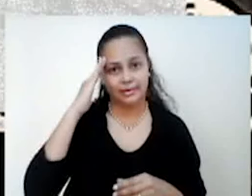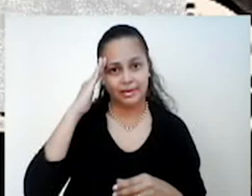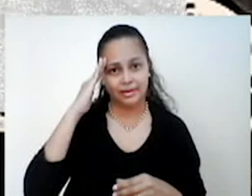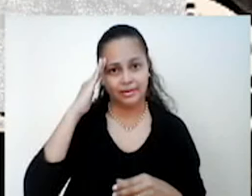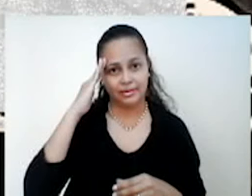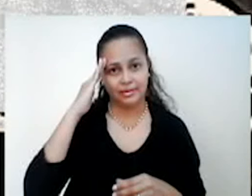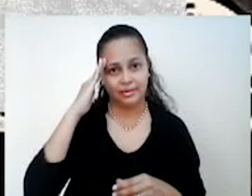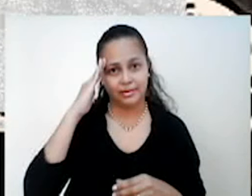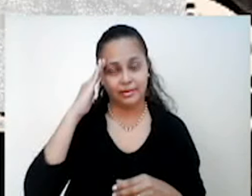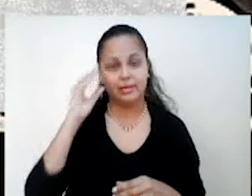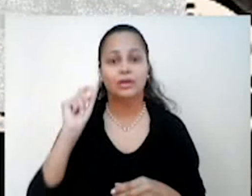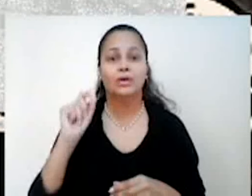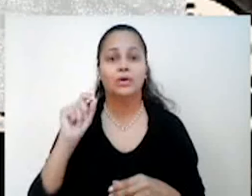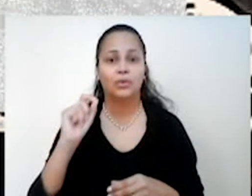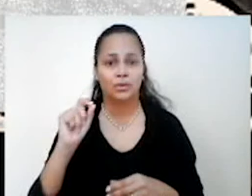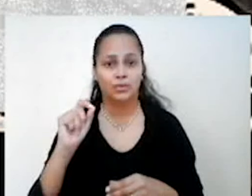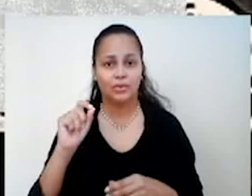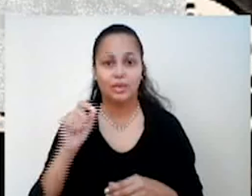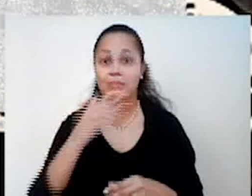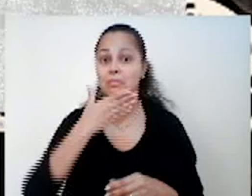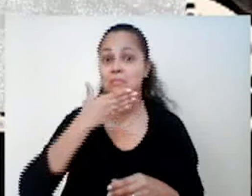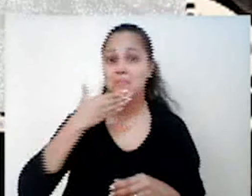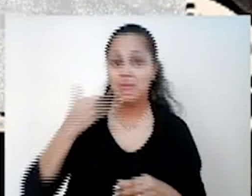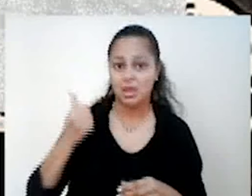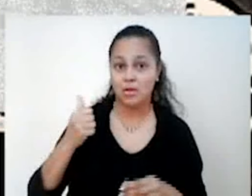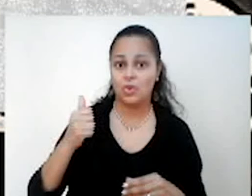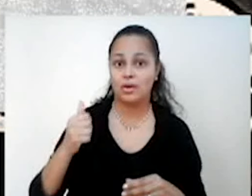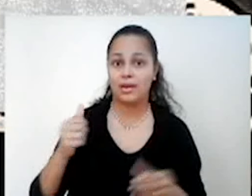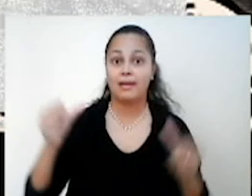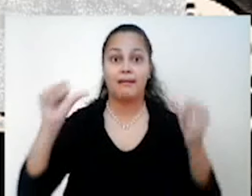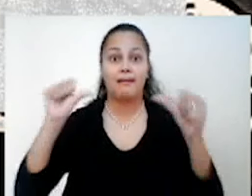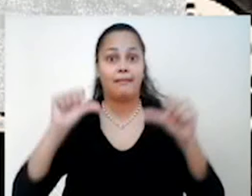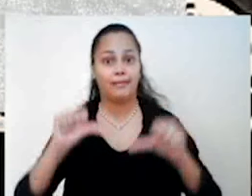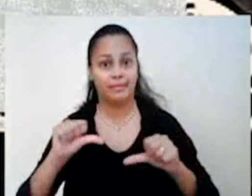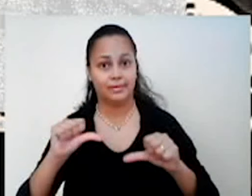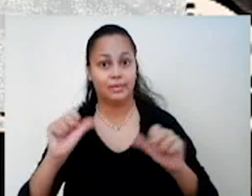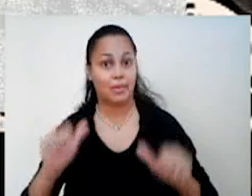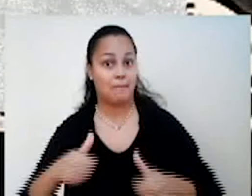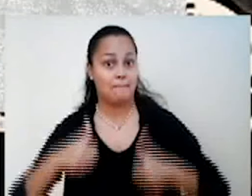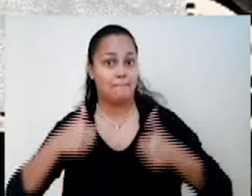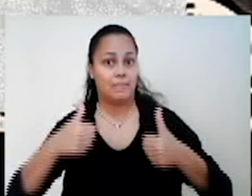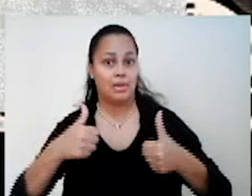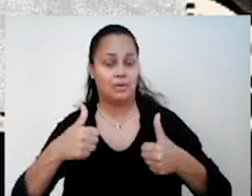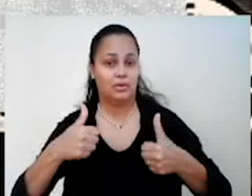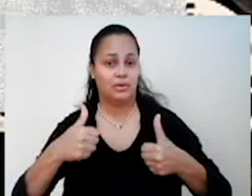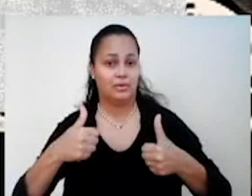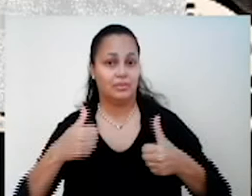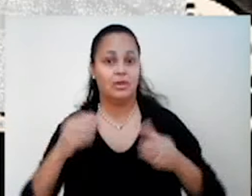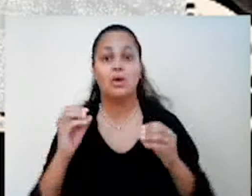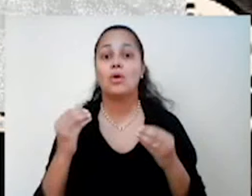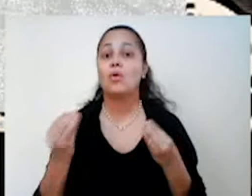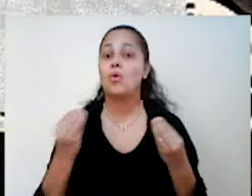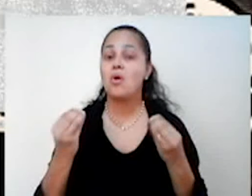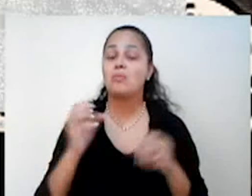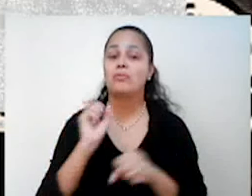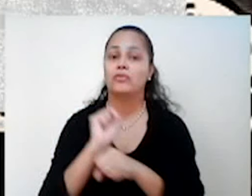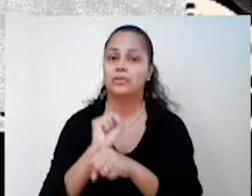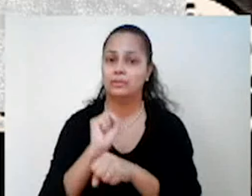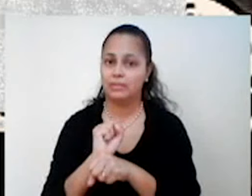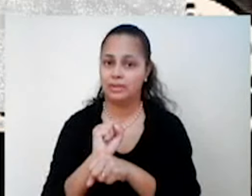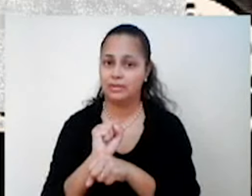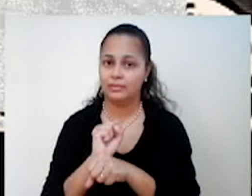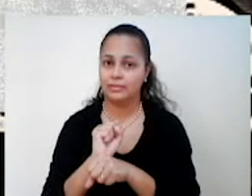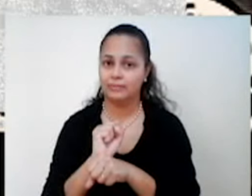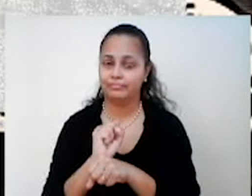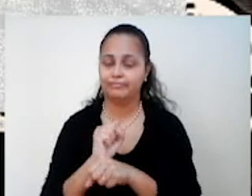foram as soluções para essa crise. Como que essa crise foi superada? É isso que vamos